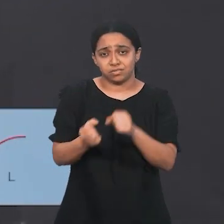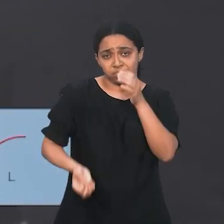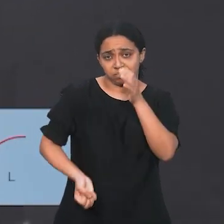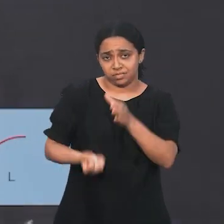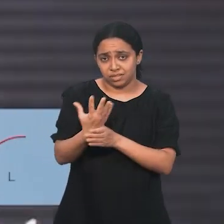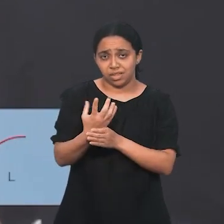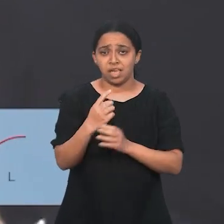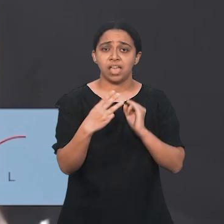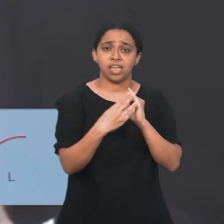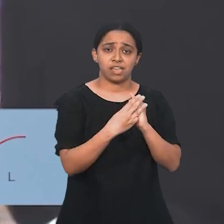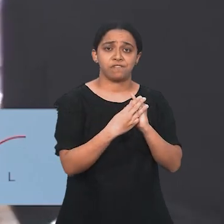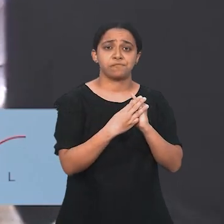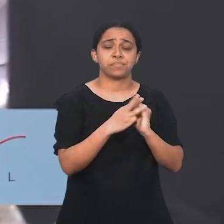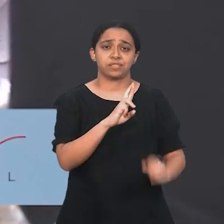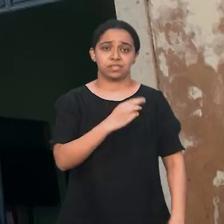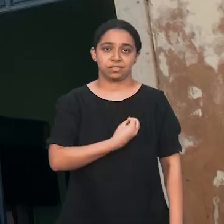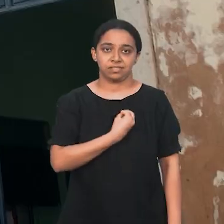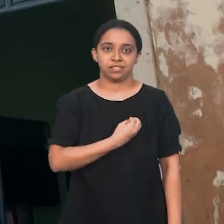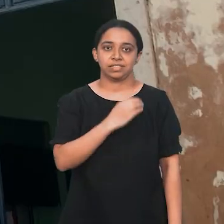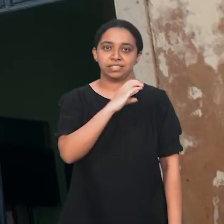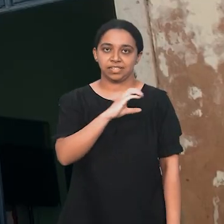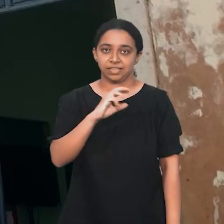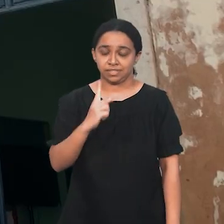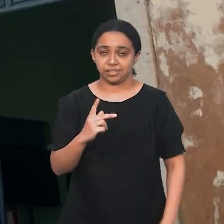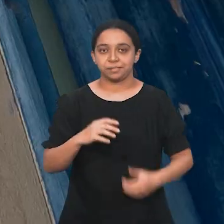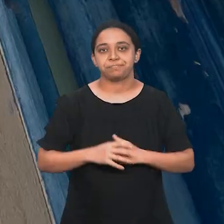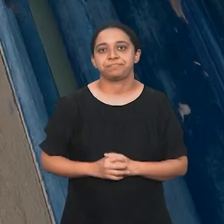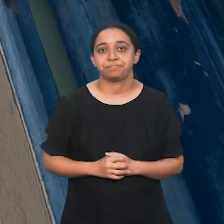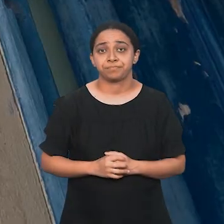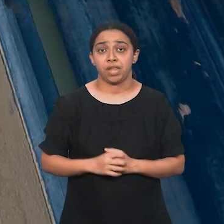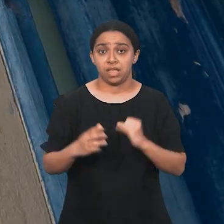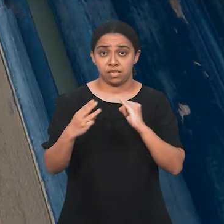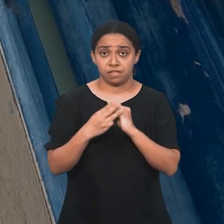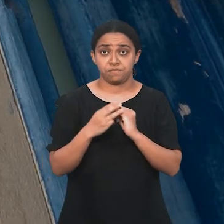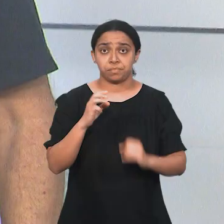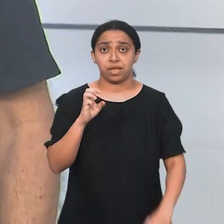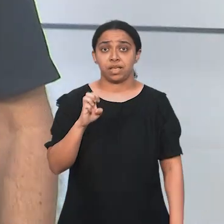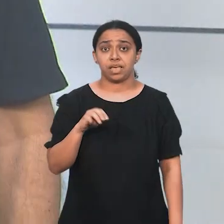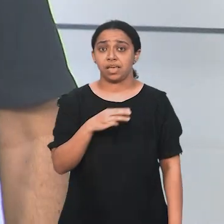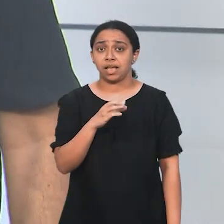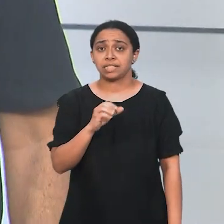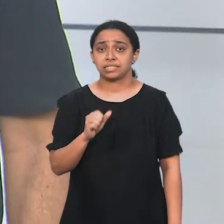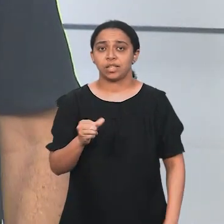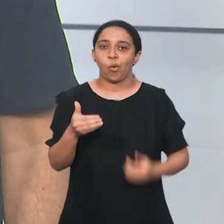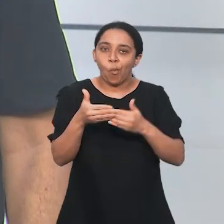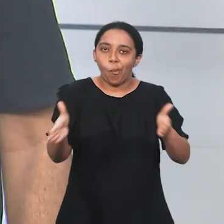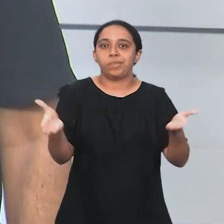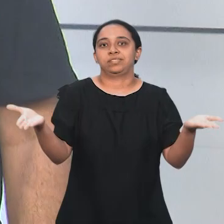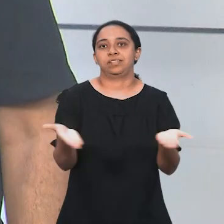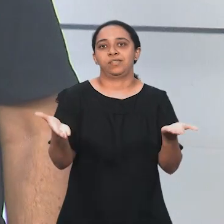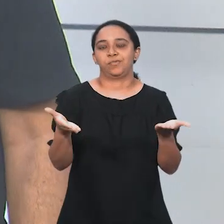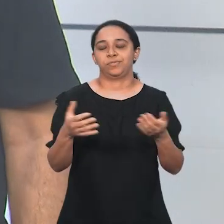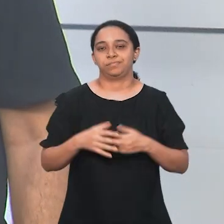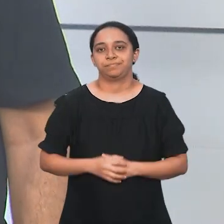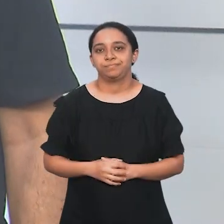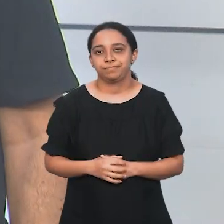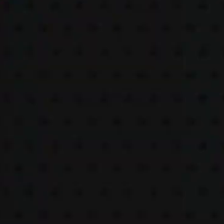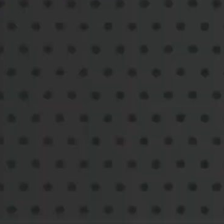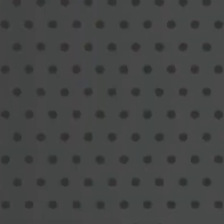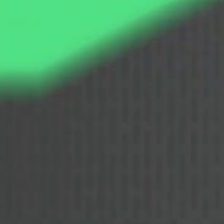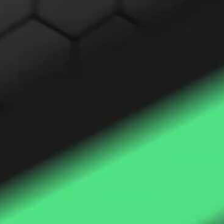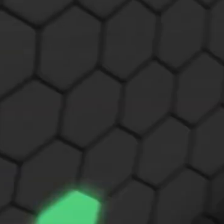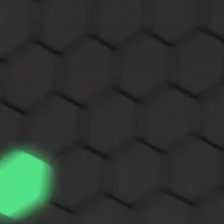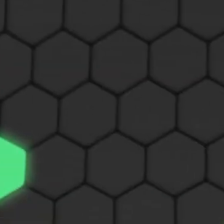15 anos de fundação do Campus São Luís Centro Histórico. O IFMA em Ação está no ar.